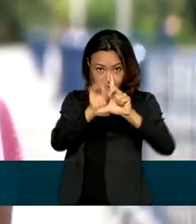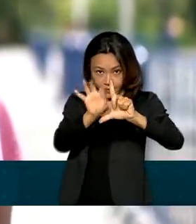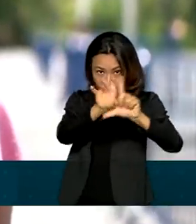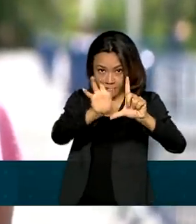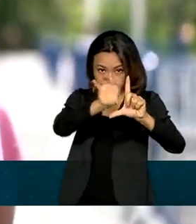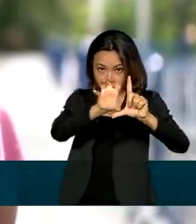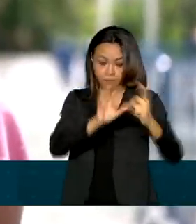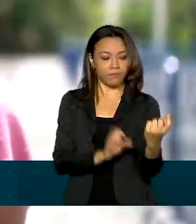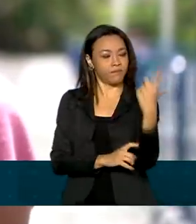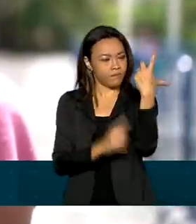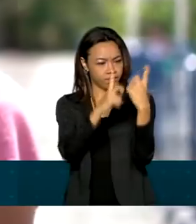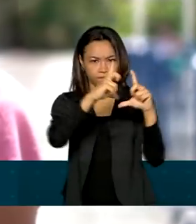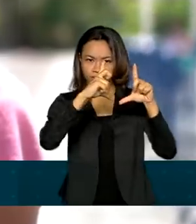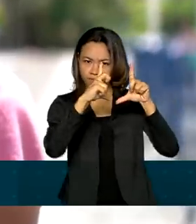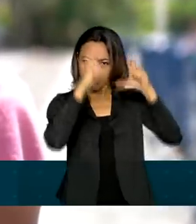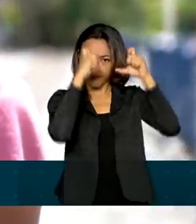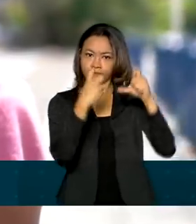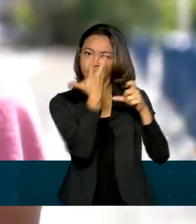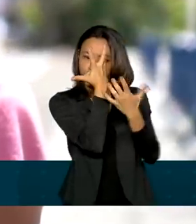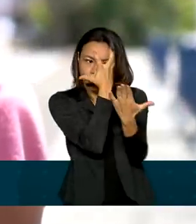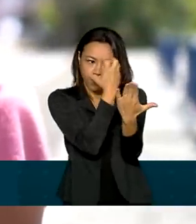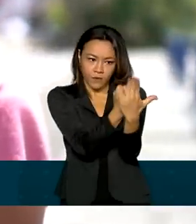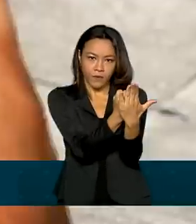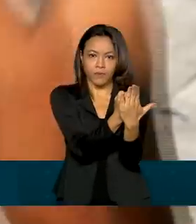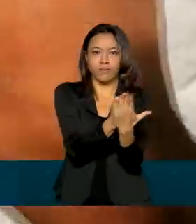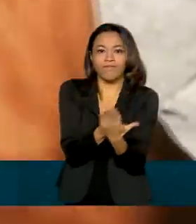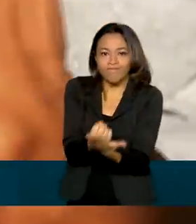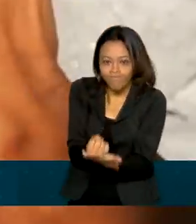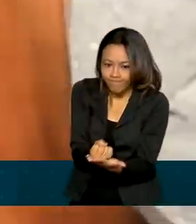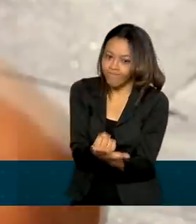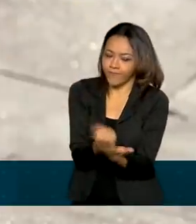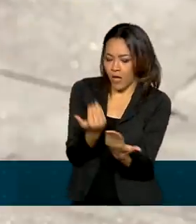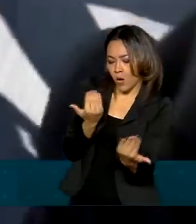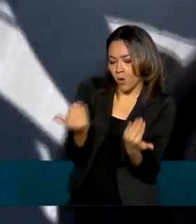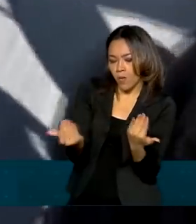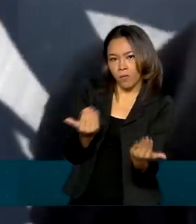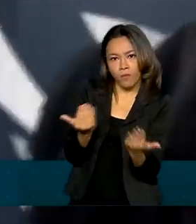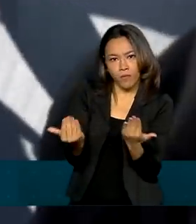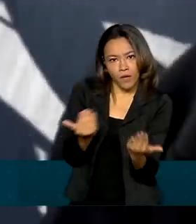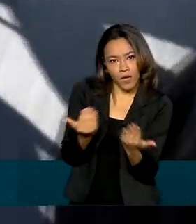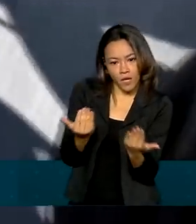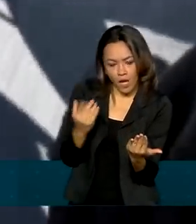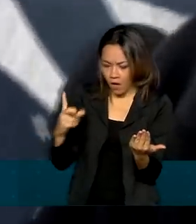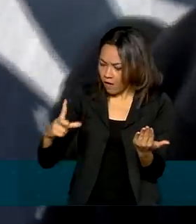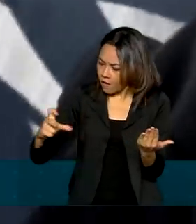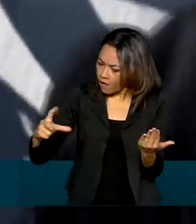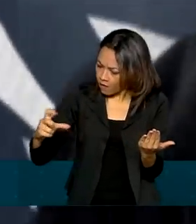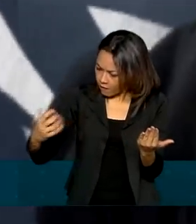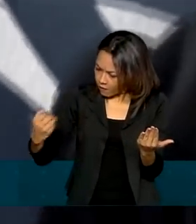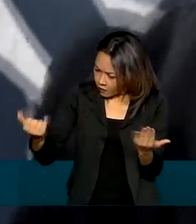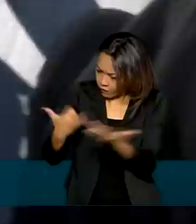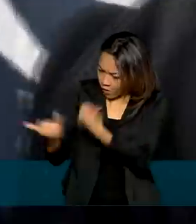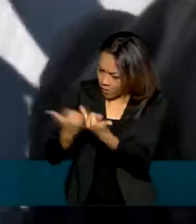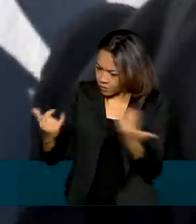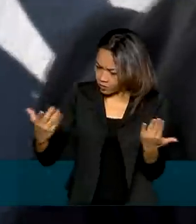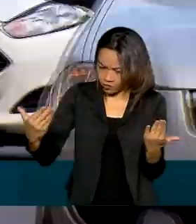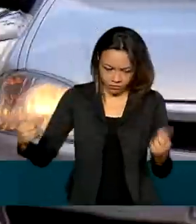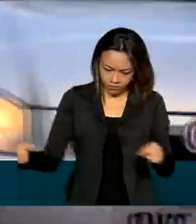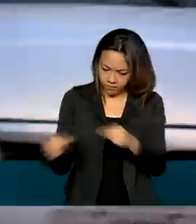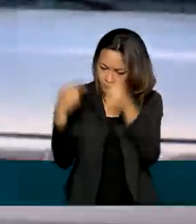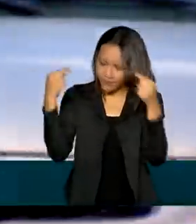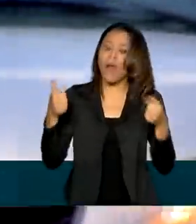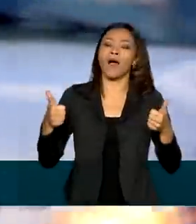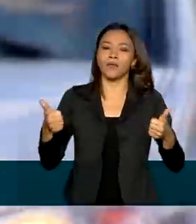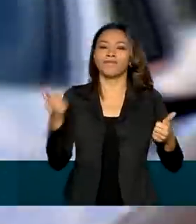tirar uma foto dentro do aplicativo, que irá comparar a sua foto com a foto do banco de dados do Detran.